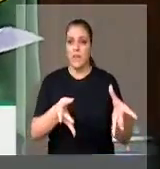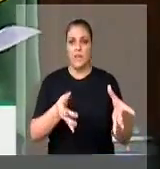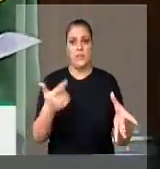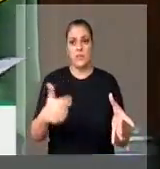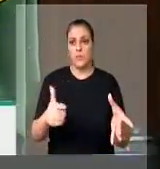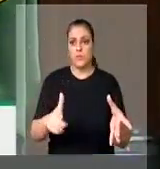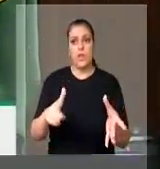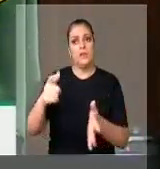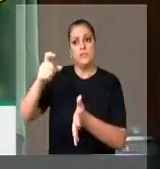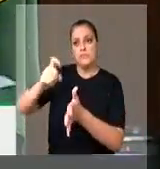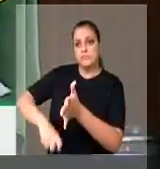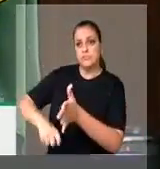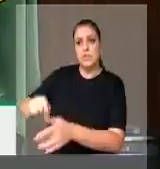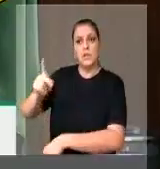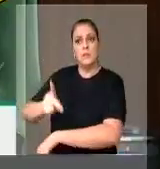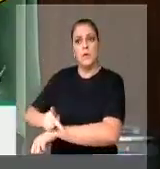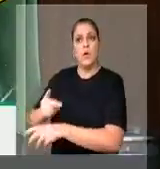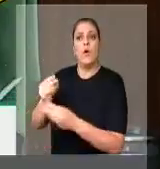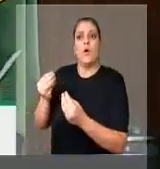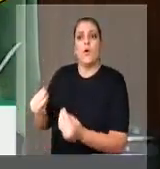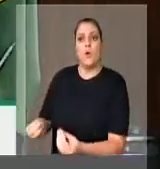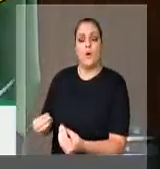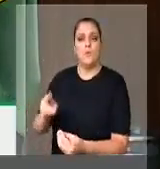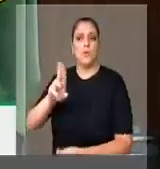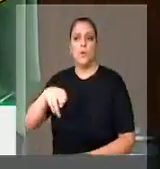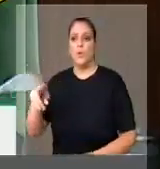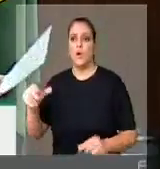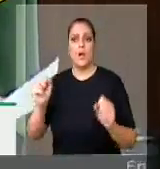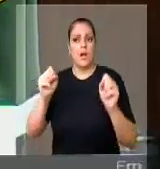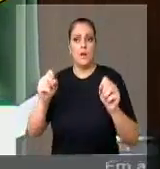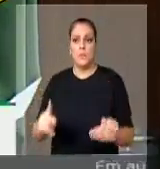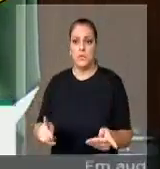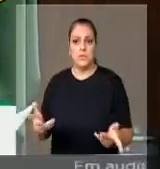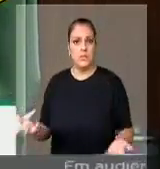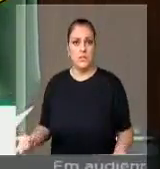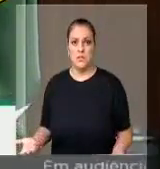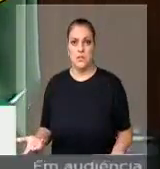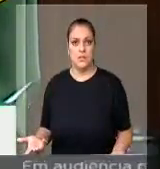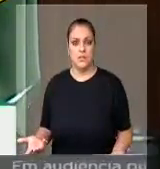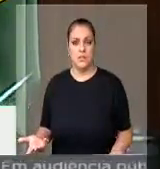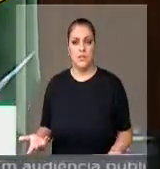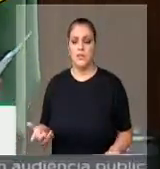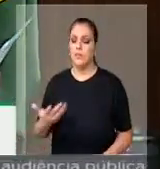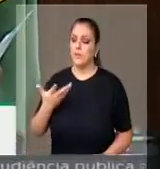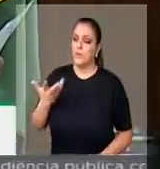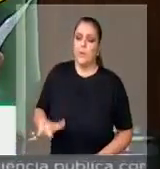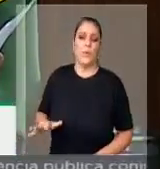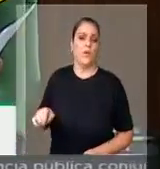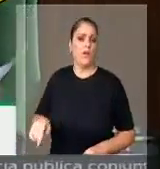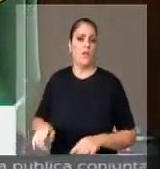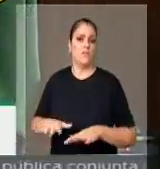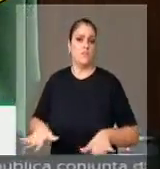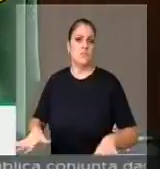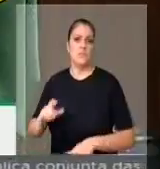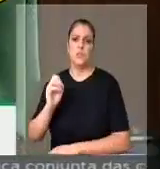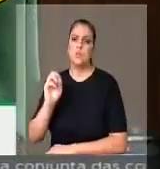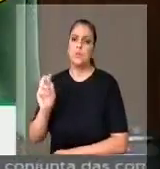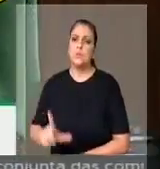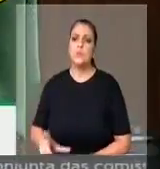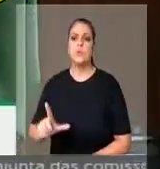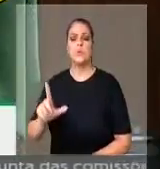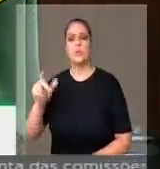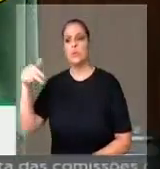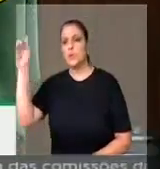e que nós não queremos que isso aconteça nem no sul do Brasil, muito menos no Nordeste e em qualquer parte desse país. Portanto,